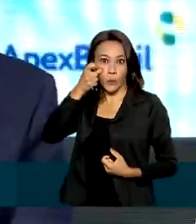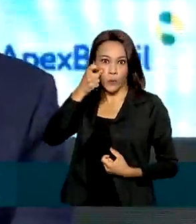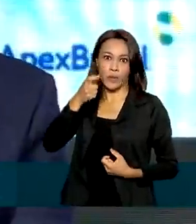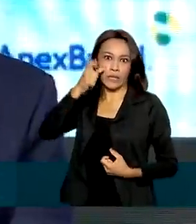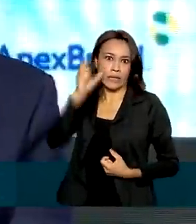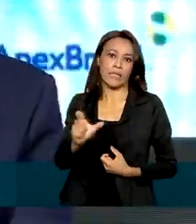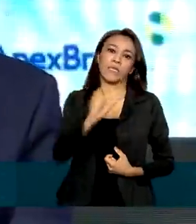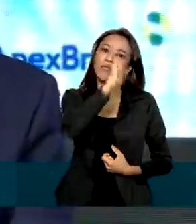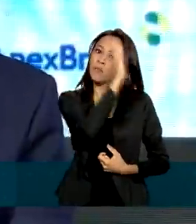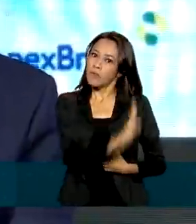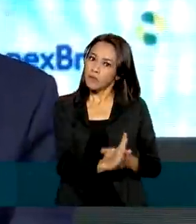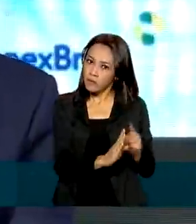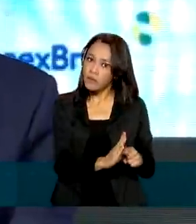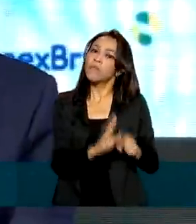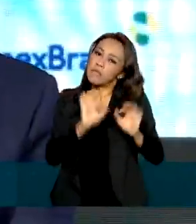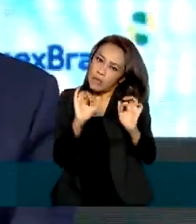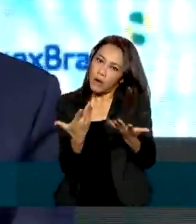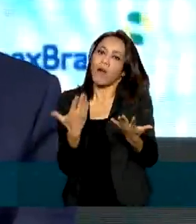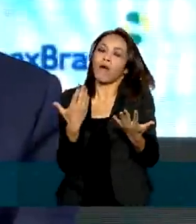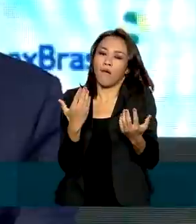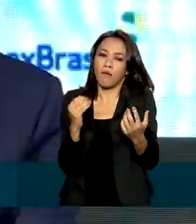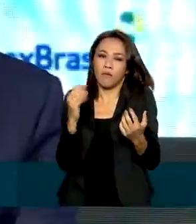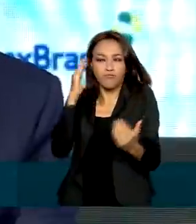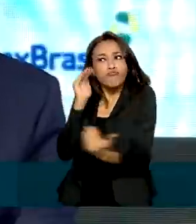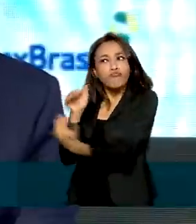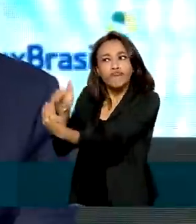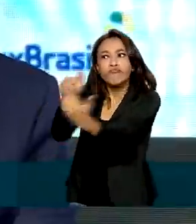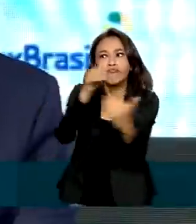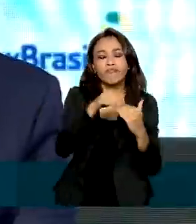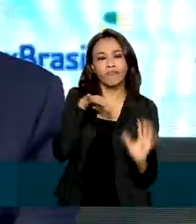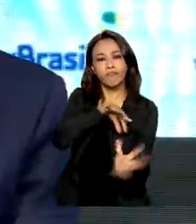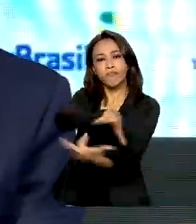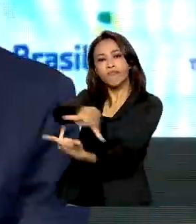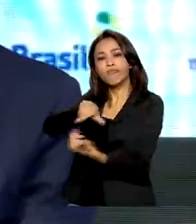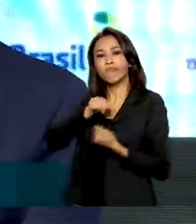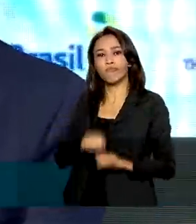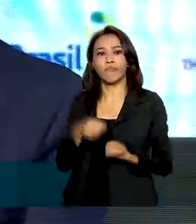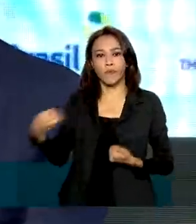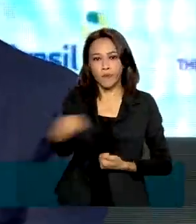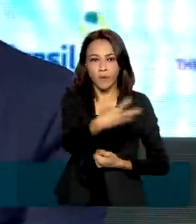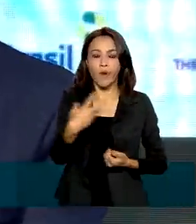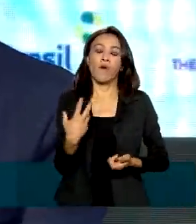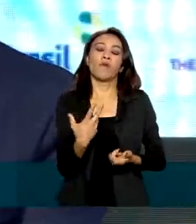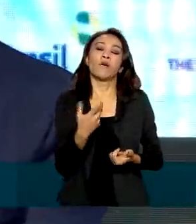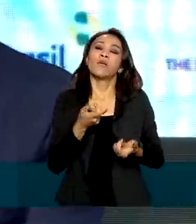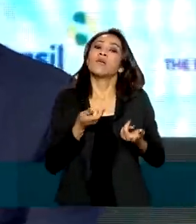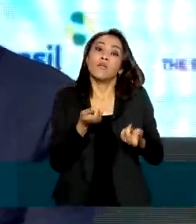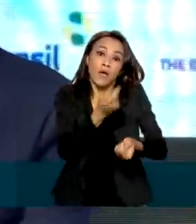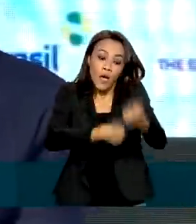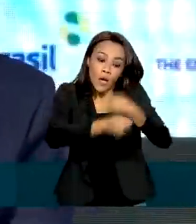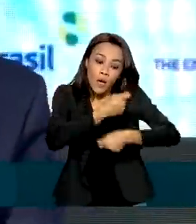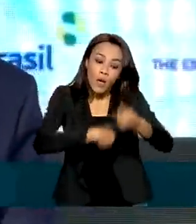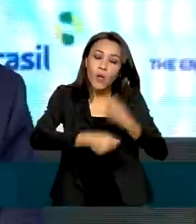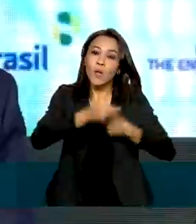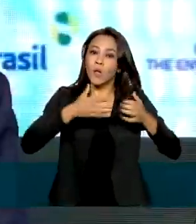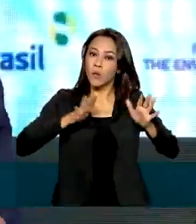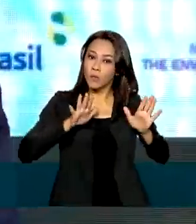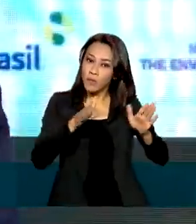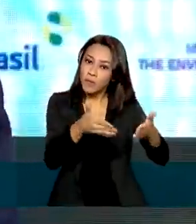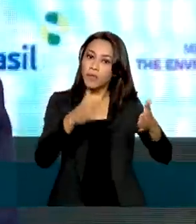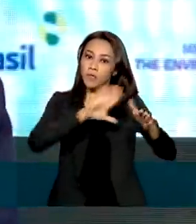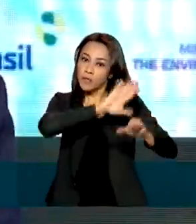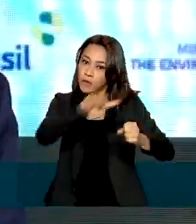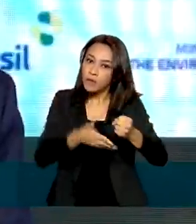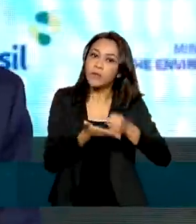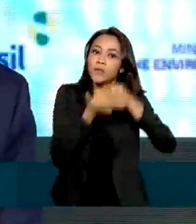buscando um consenso global. Um consenso global para essa nova economia verde na direção da neutralidade de carbono em